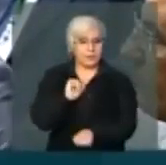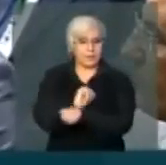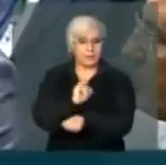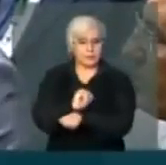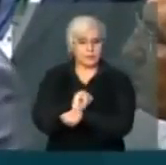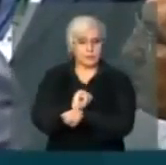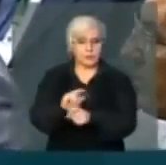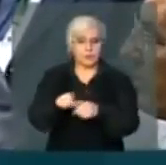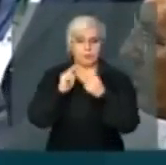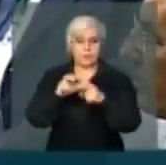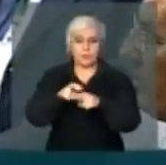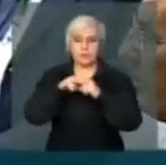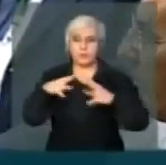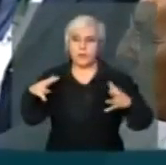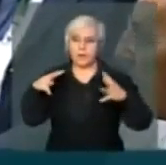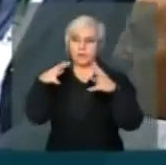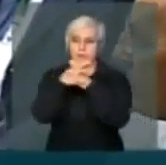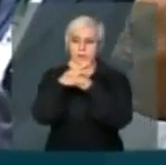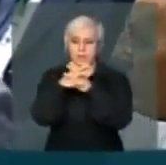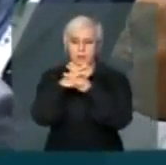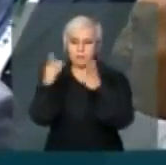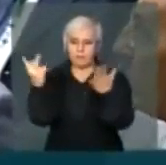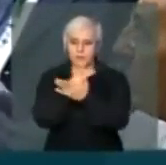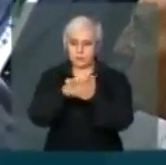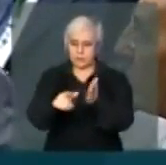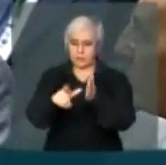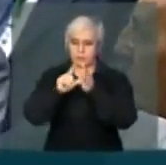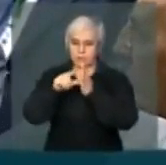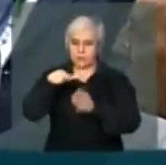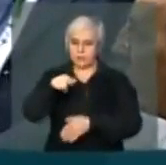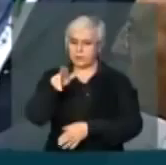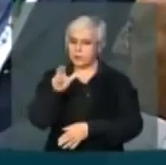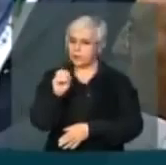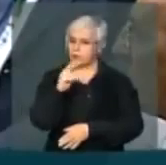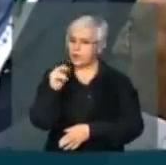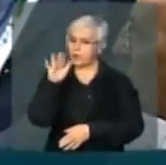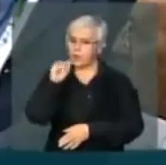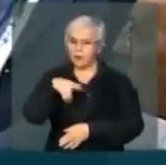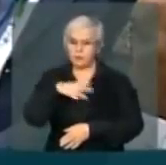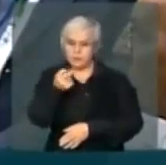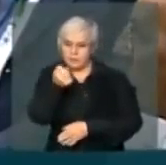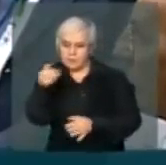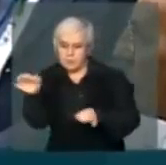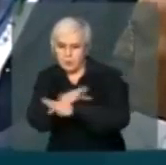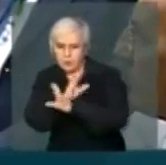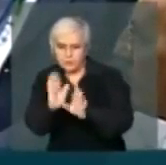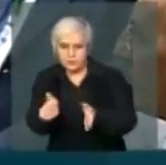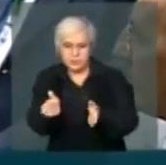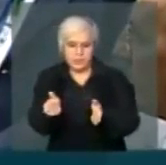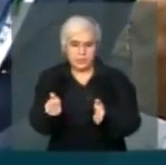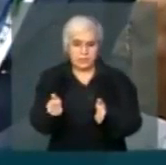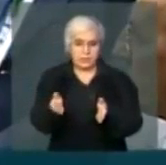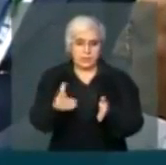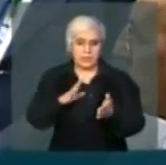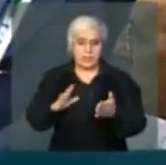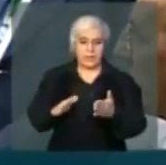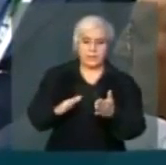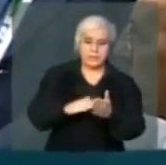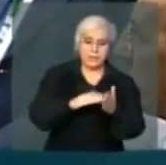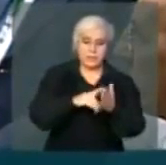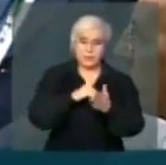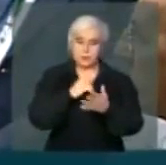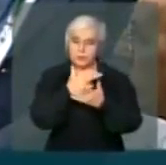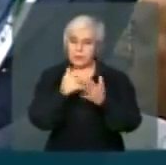infusão da confusão anterior, o coro estava se compondo, senhor presidente aqui há até um precedente